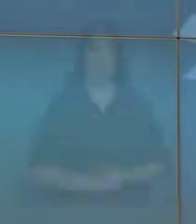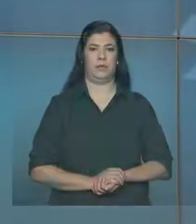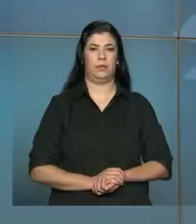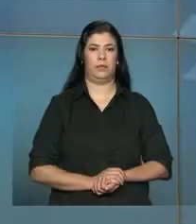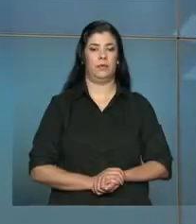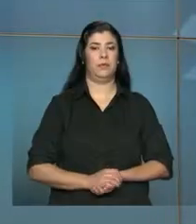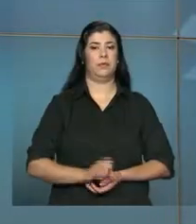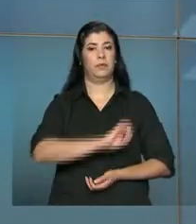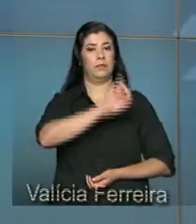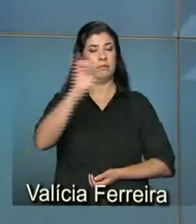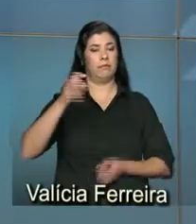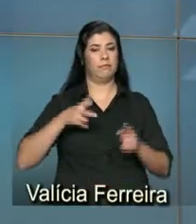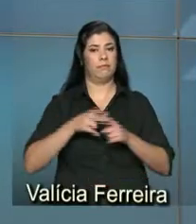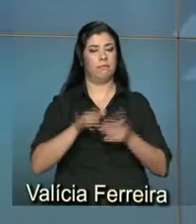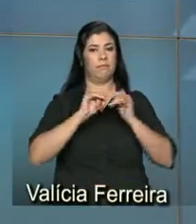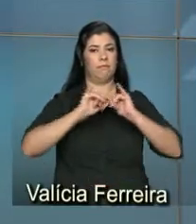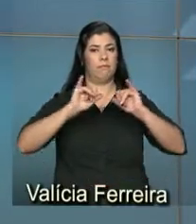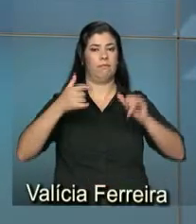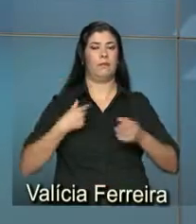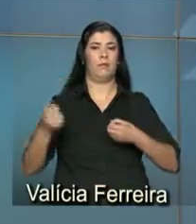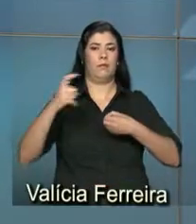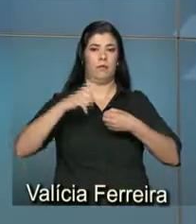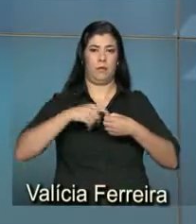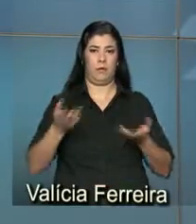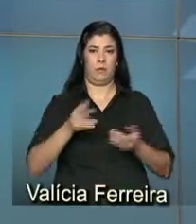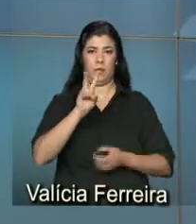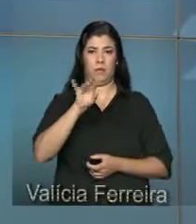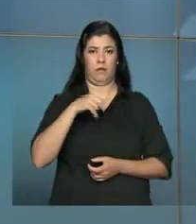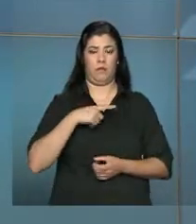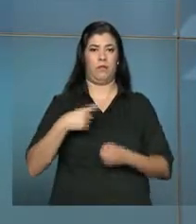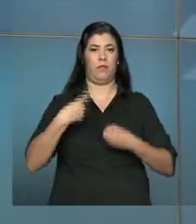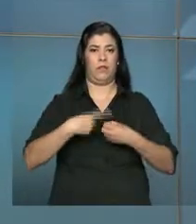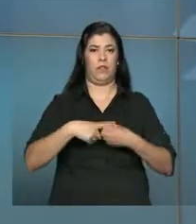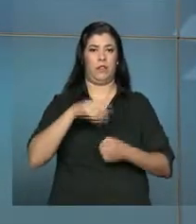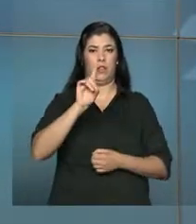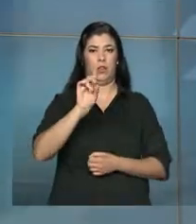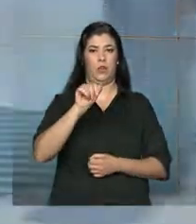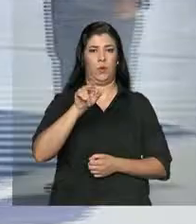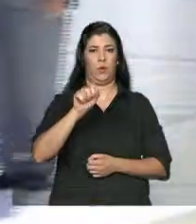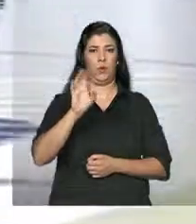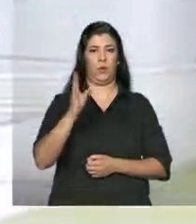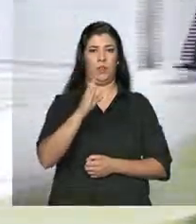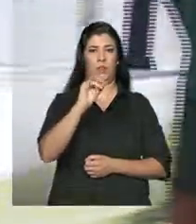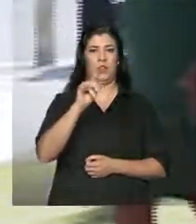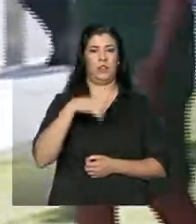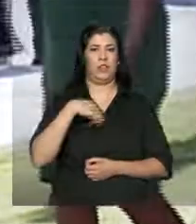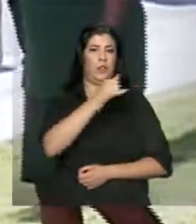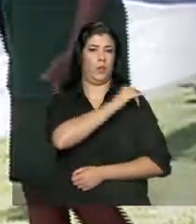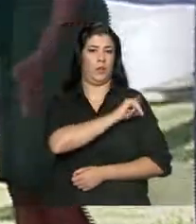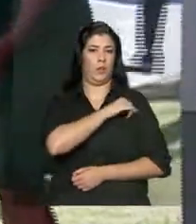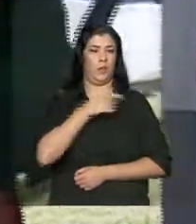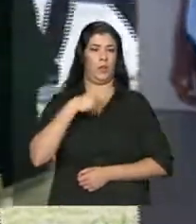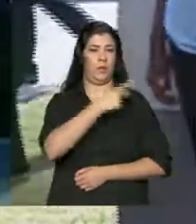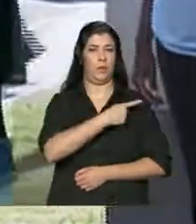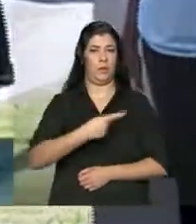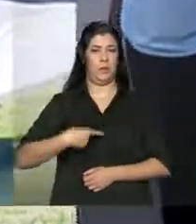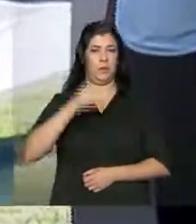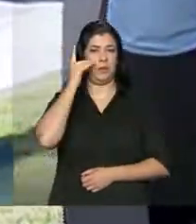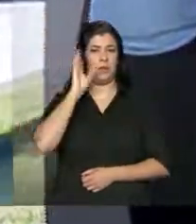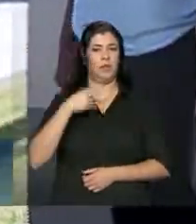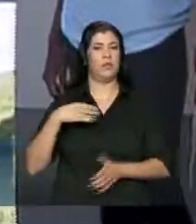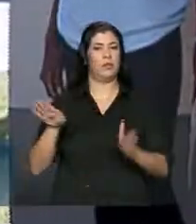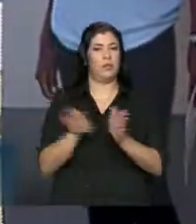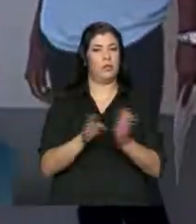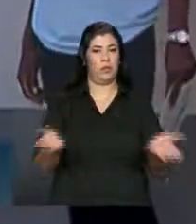Olá, interrompemos a programação para voltar ao vivo a Duque de Caxias na Baixada Fluminense, Rio de Janeiro. A presidenta Dilma